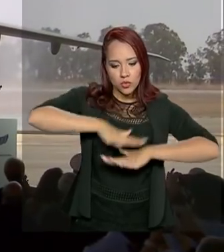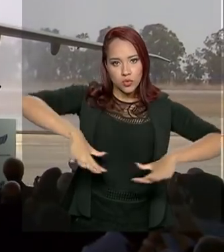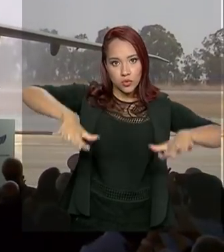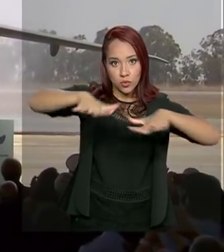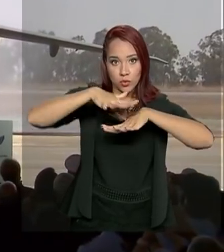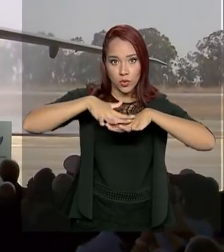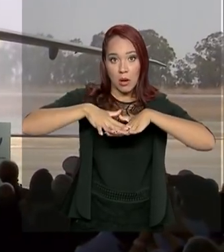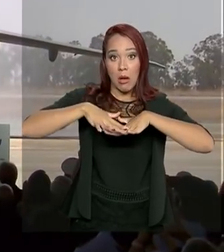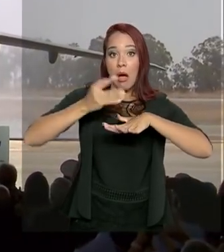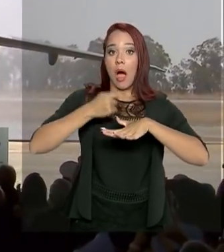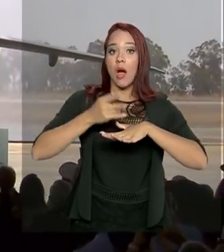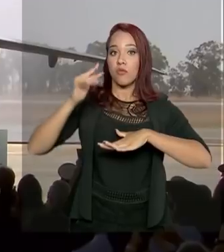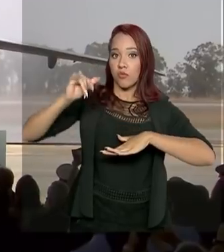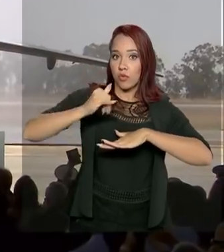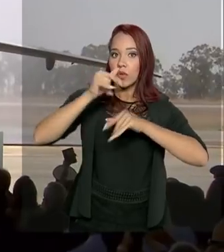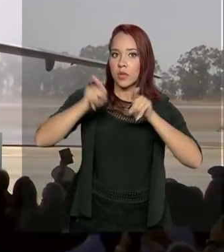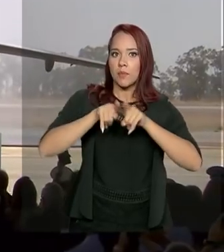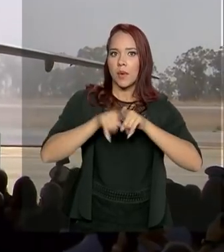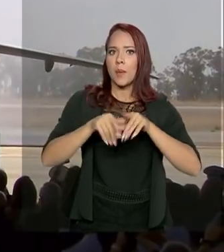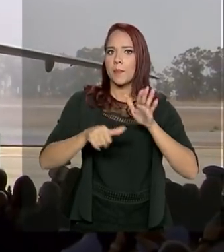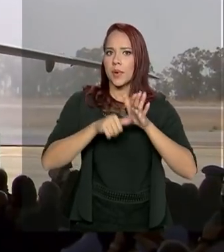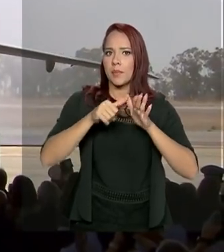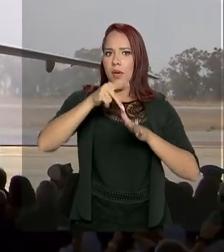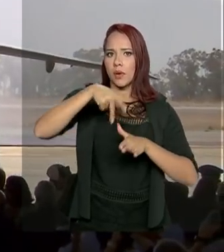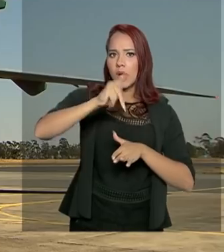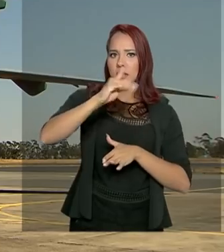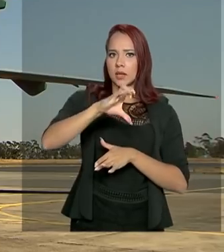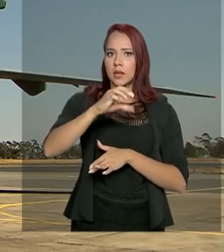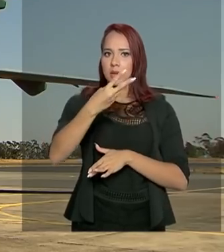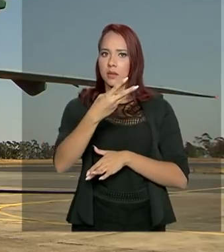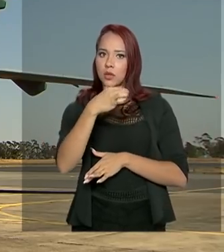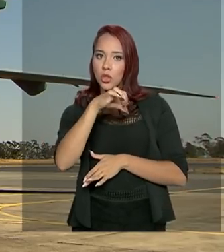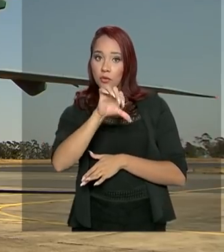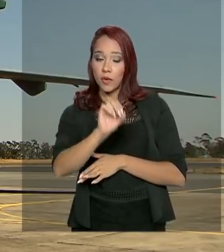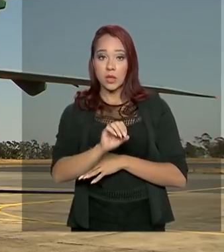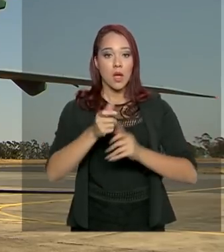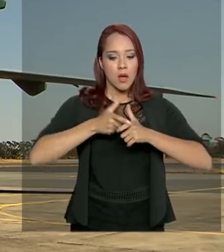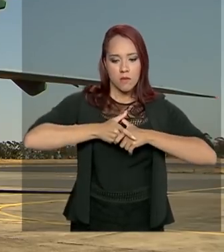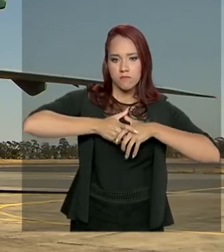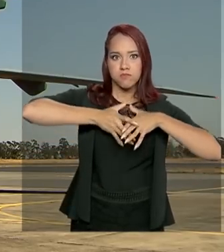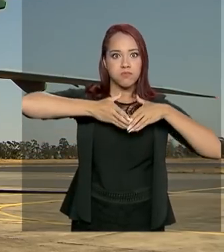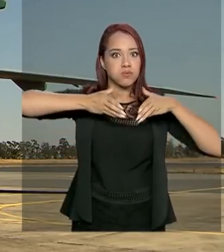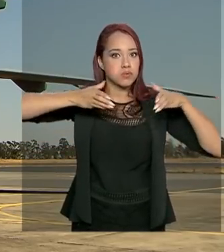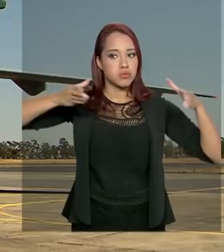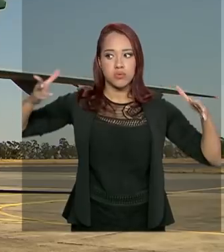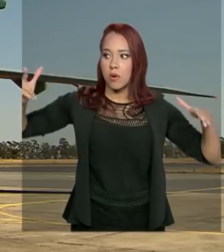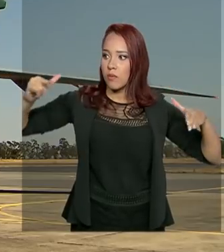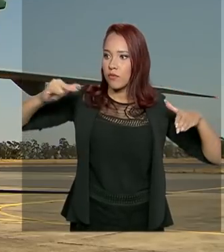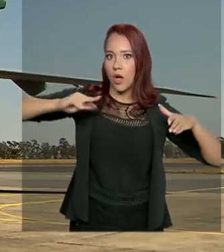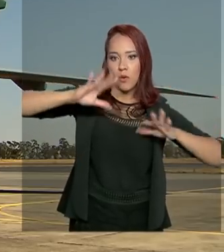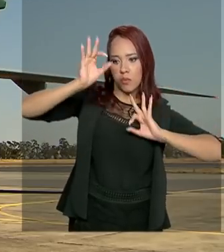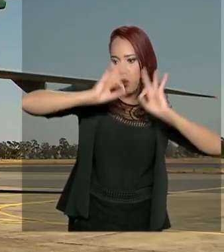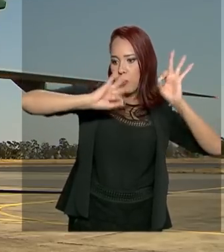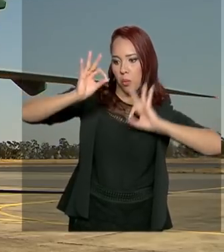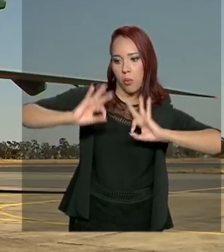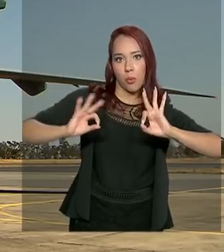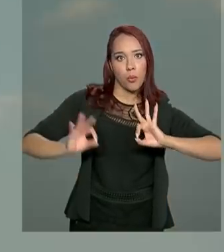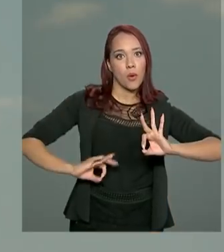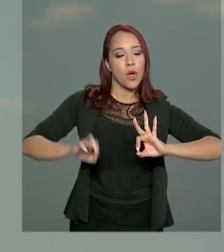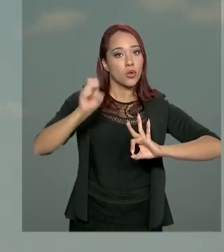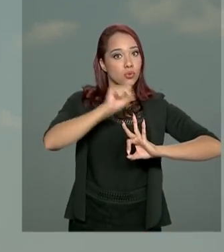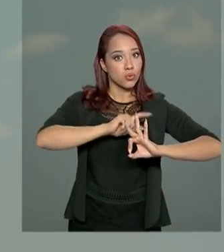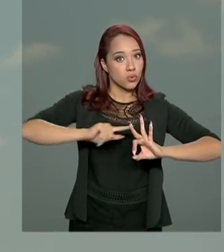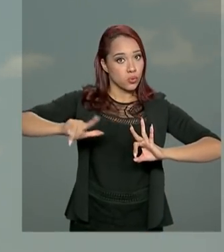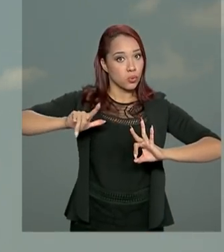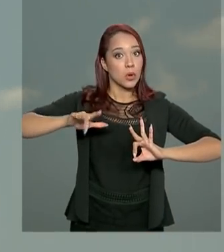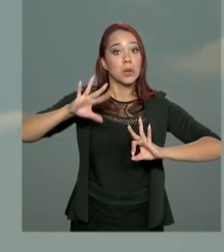Força Aérea recebeu ainda o primeiro KC-390, o maior avião militar desenvolvido e fabricado no Hemisfério Sul,